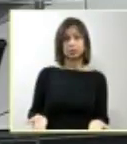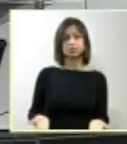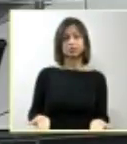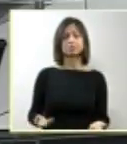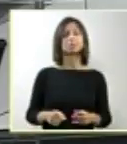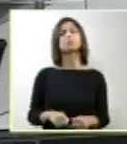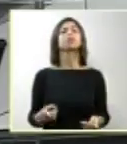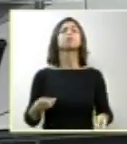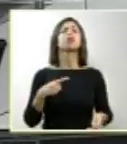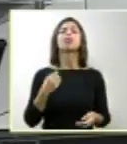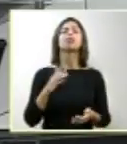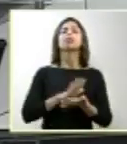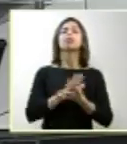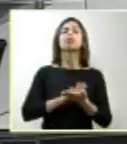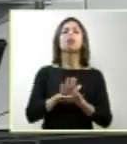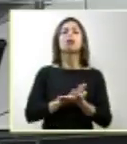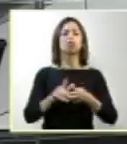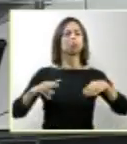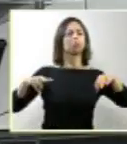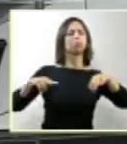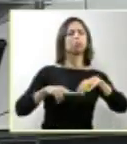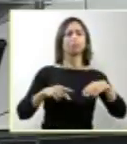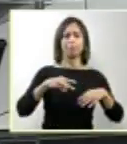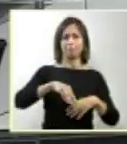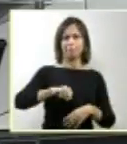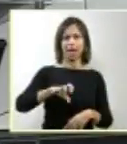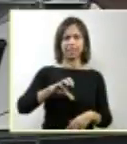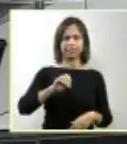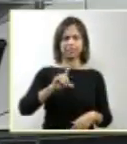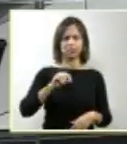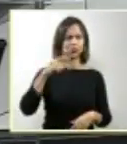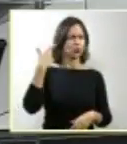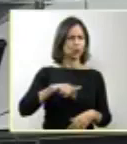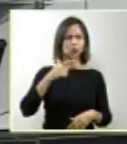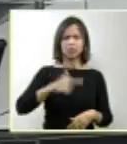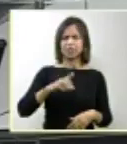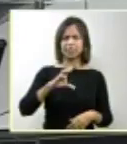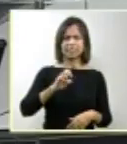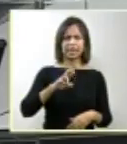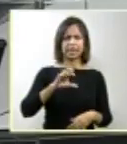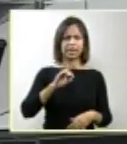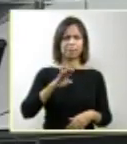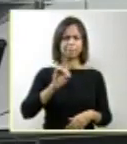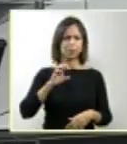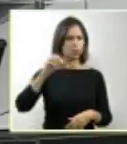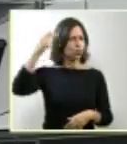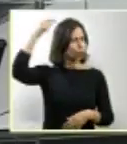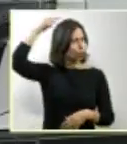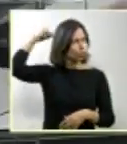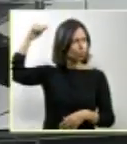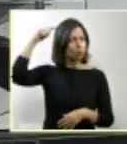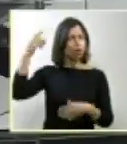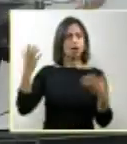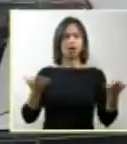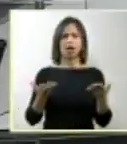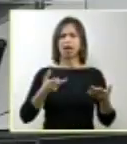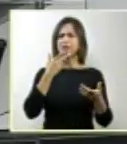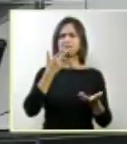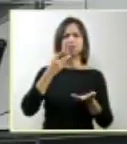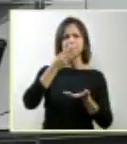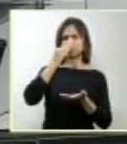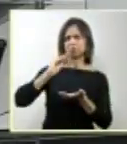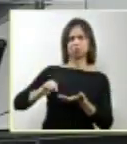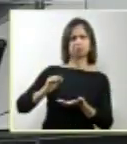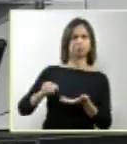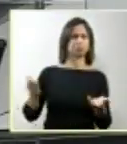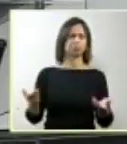nenhum diagnóstico de ultrassom, a Marcela não tem cérebro, que seria dado como anencefalo. Agora, hoje, se tenta desqualificá-la por